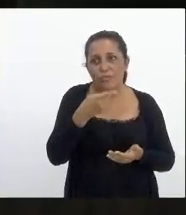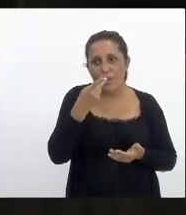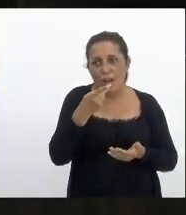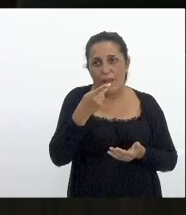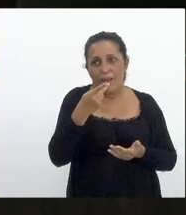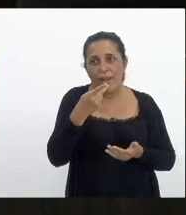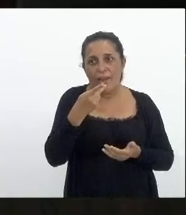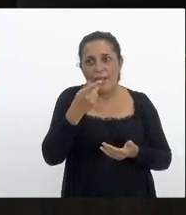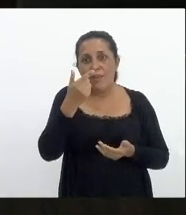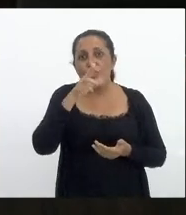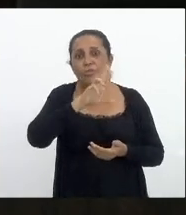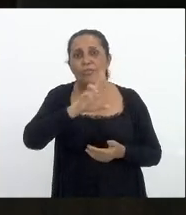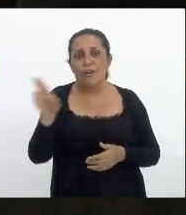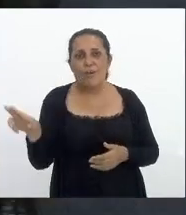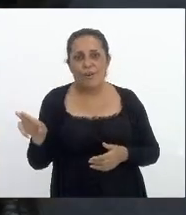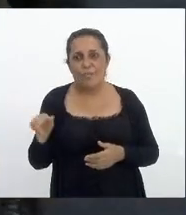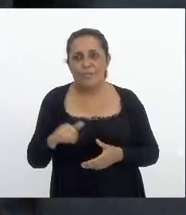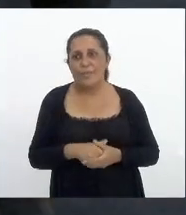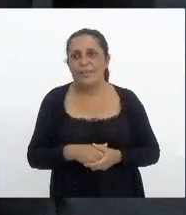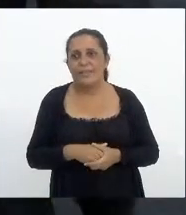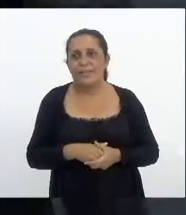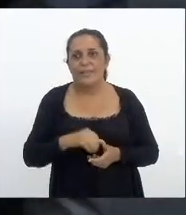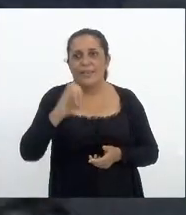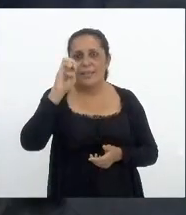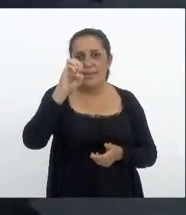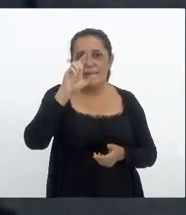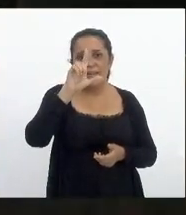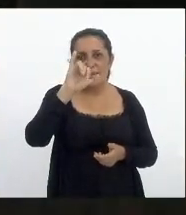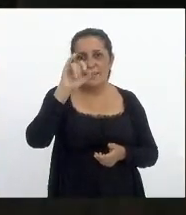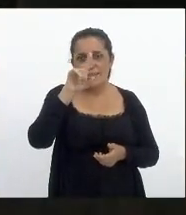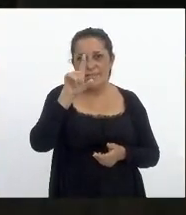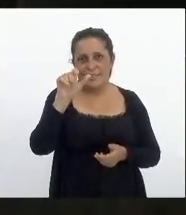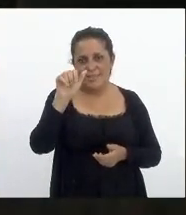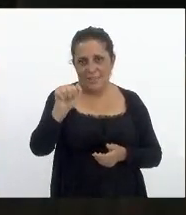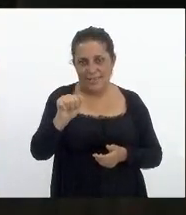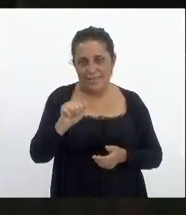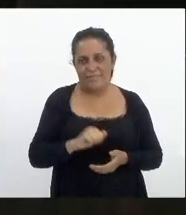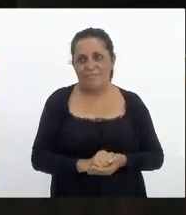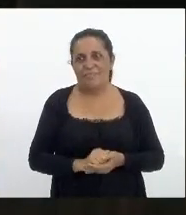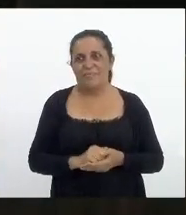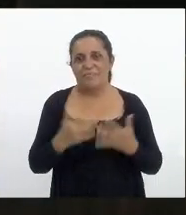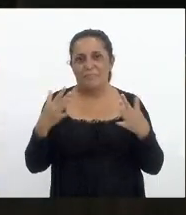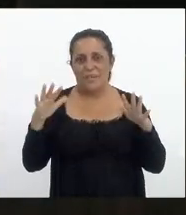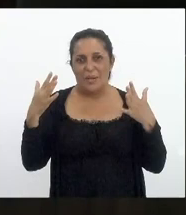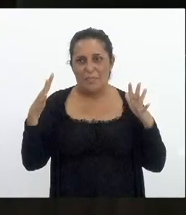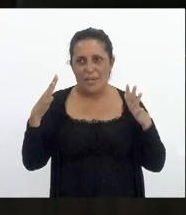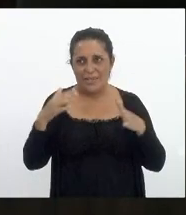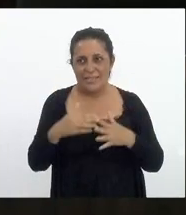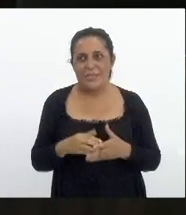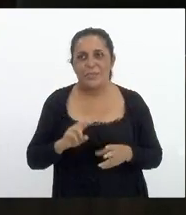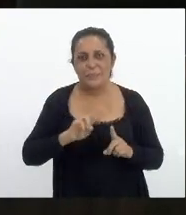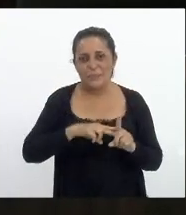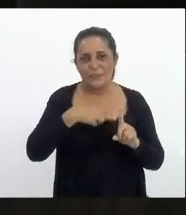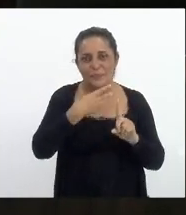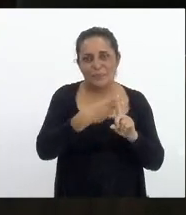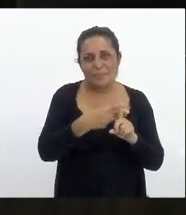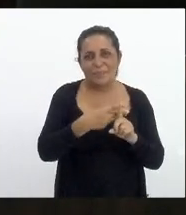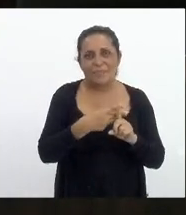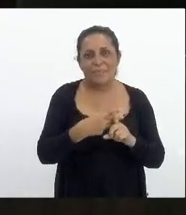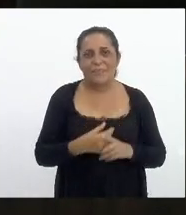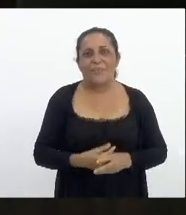nome da princesa ah sim Elisa Elisa parabéns mas duplamente deputado